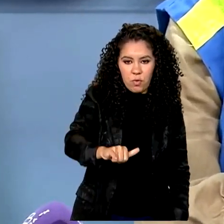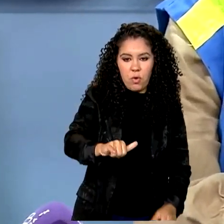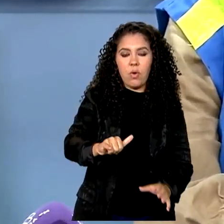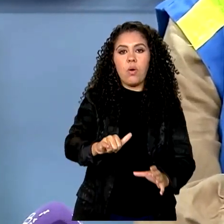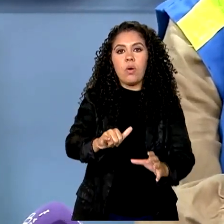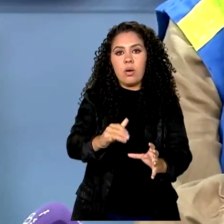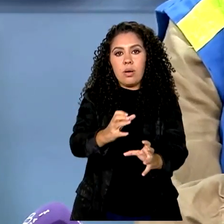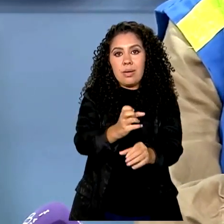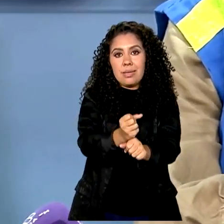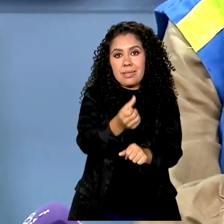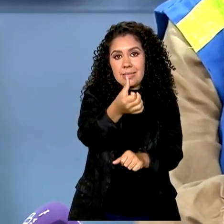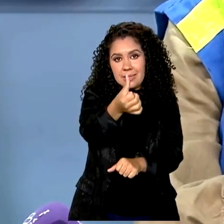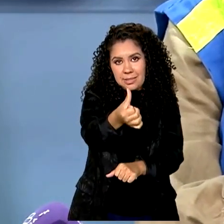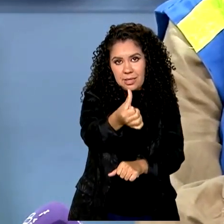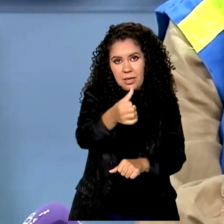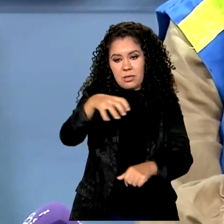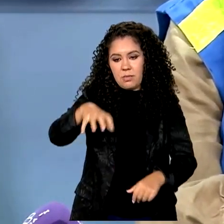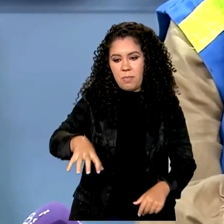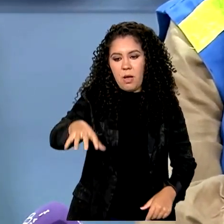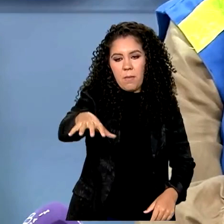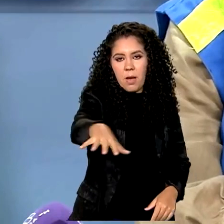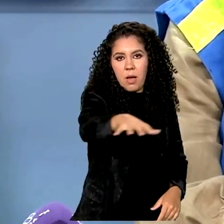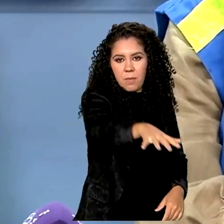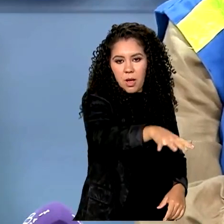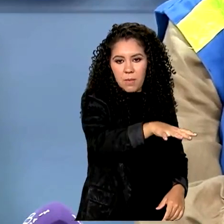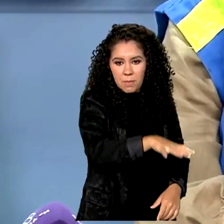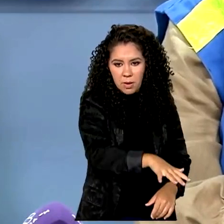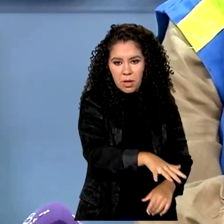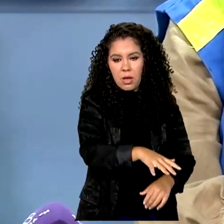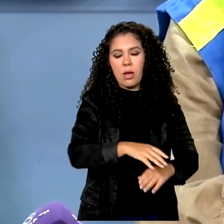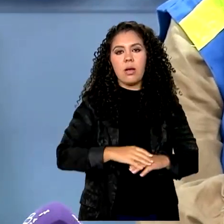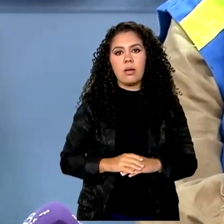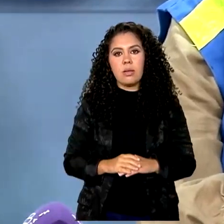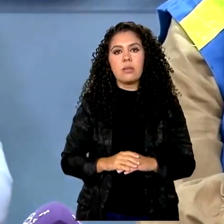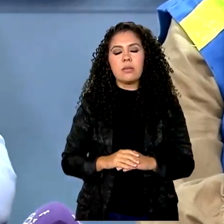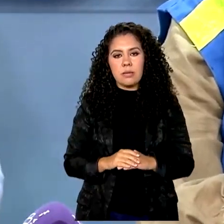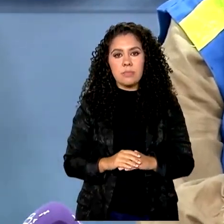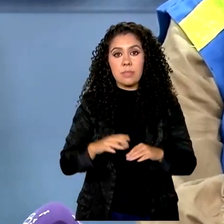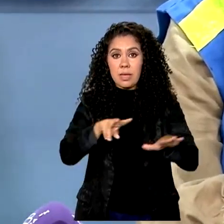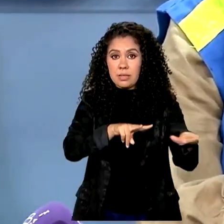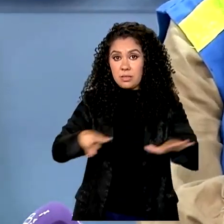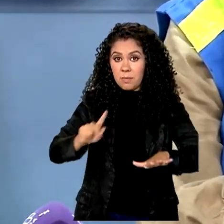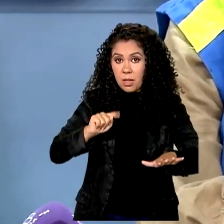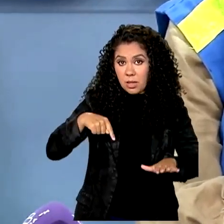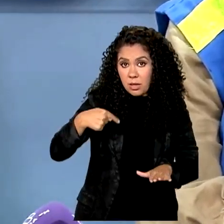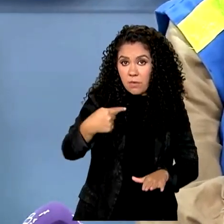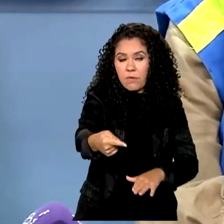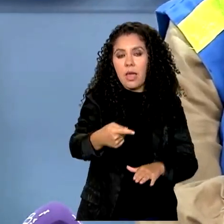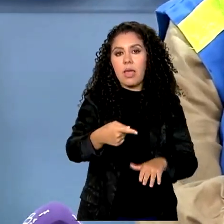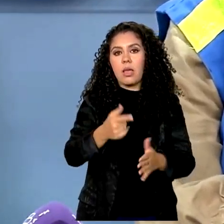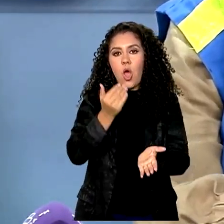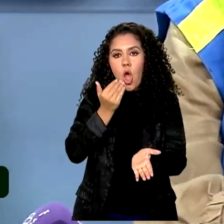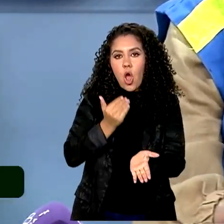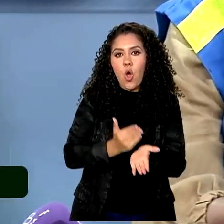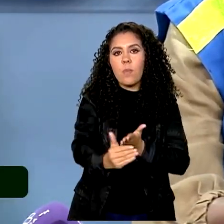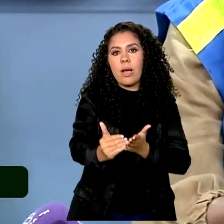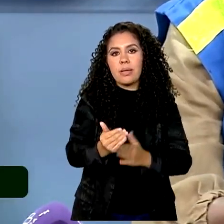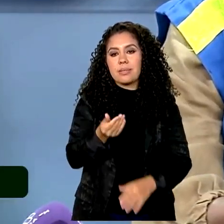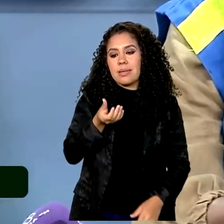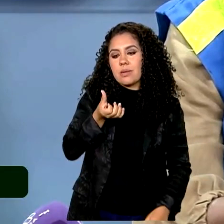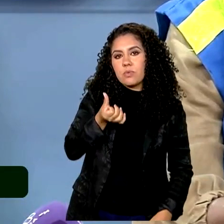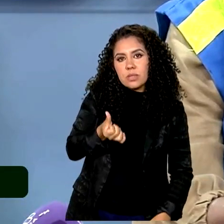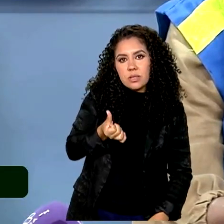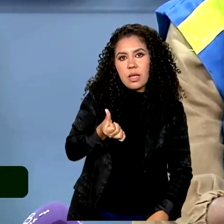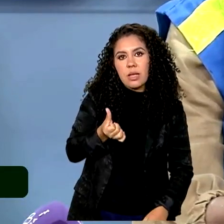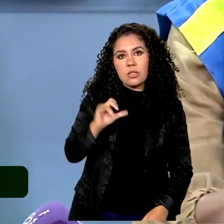Estado do Rio Grande do Sul, 38 voos semanais. E a partir da próxima semana a gente começa com seis voos